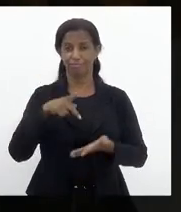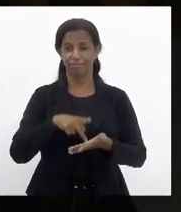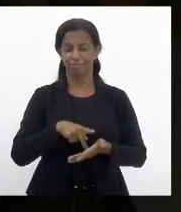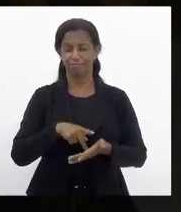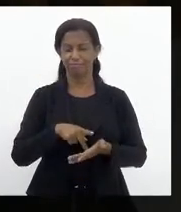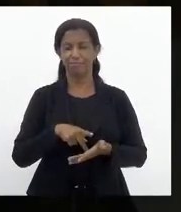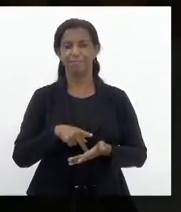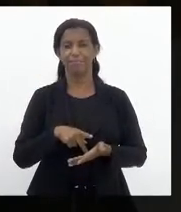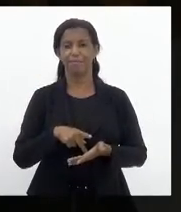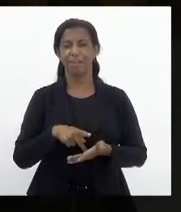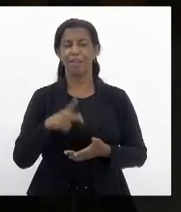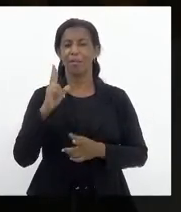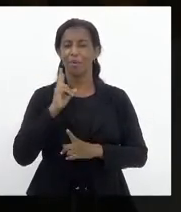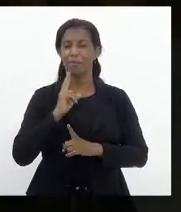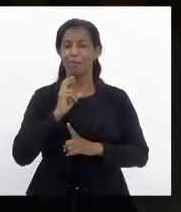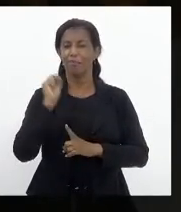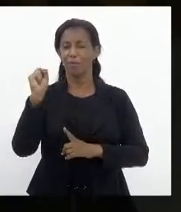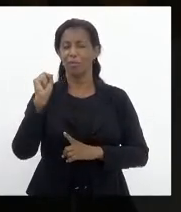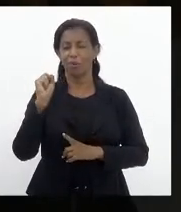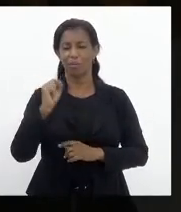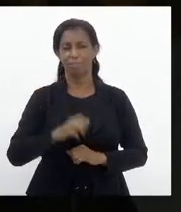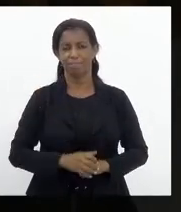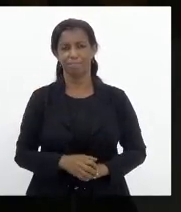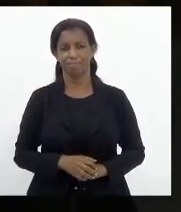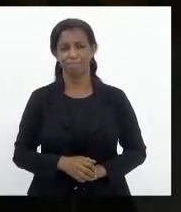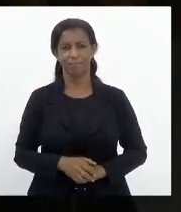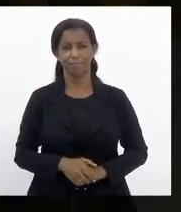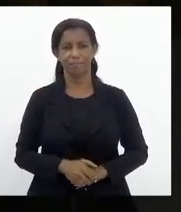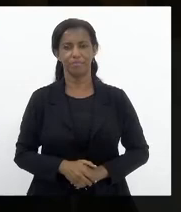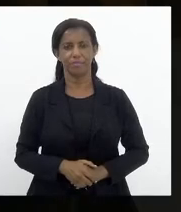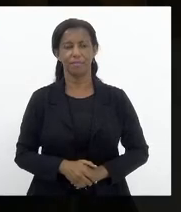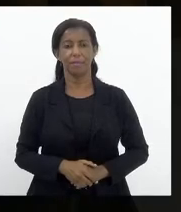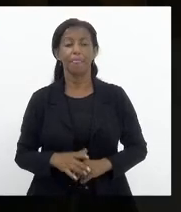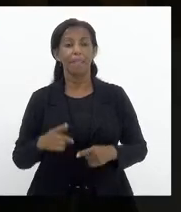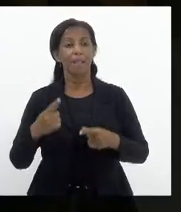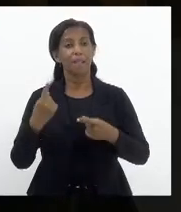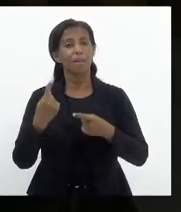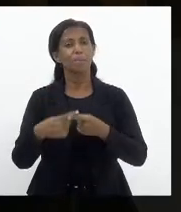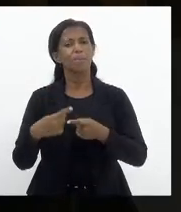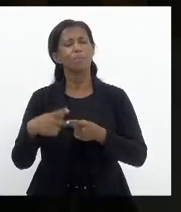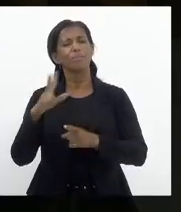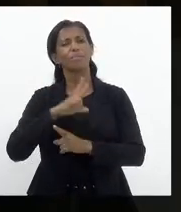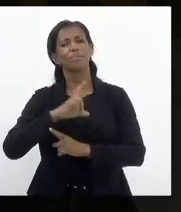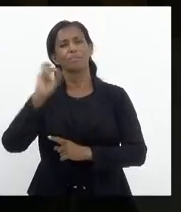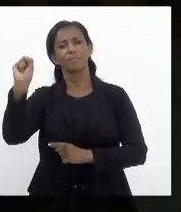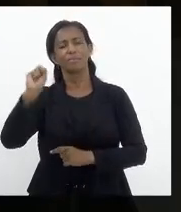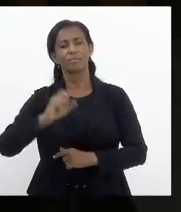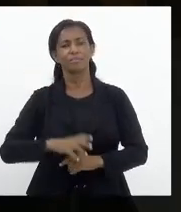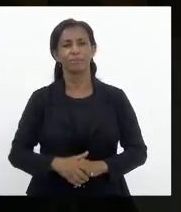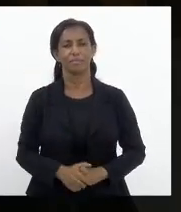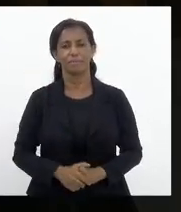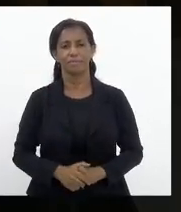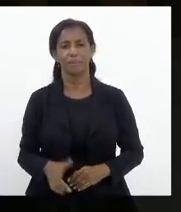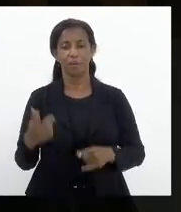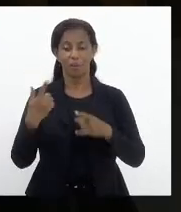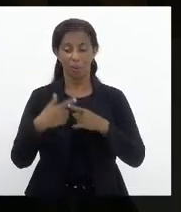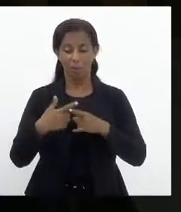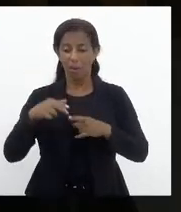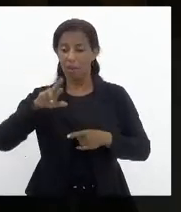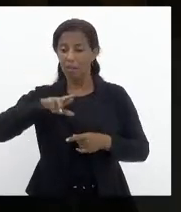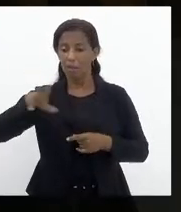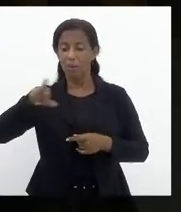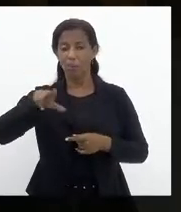grande vitória, uma grande vitória. E por que que é uma grande vitória? porque não é um